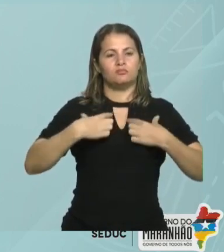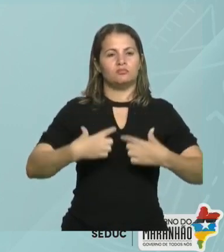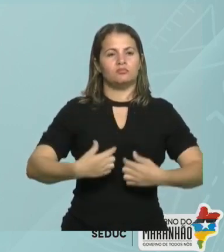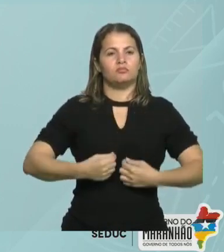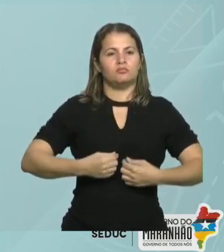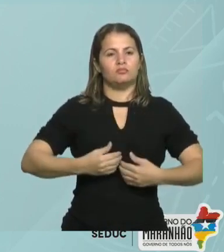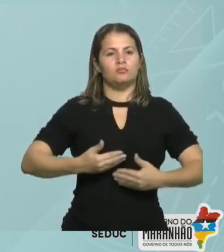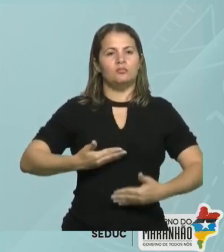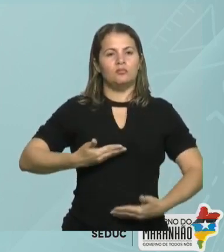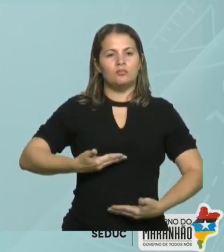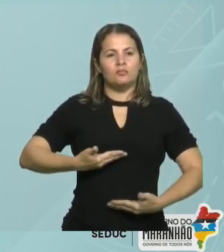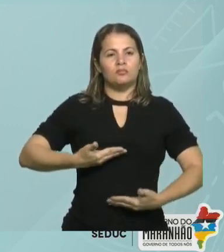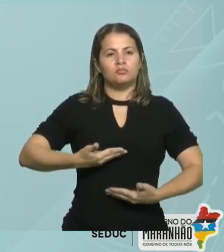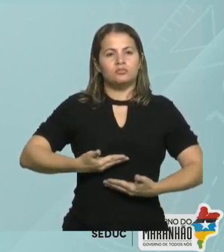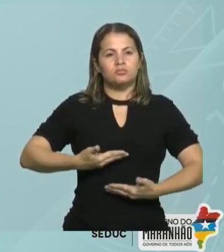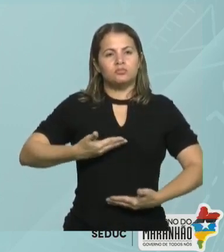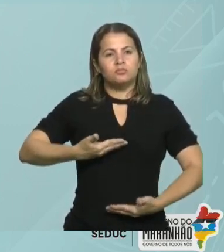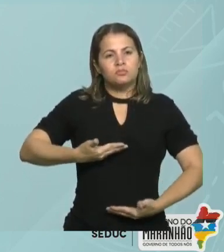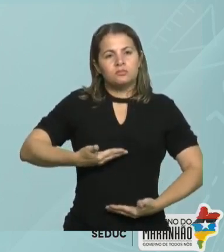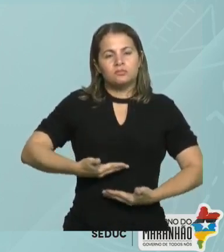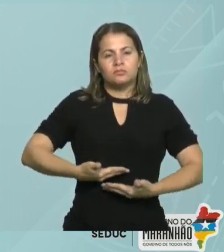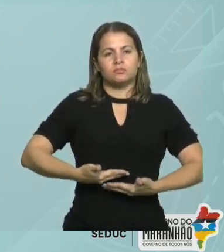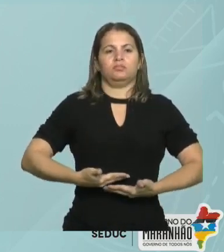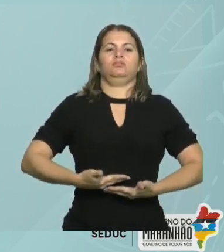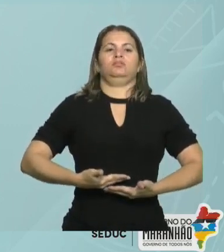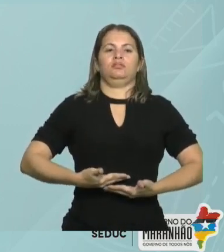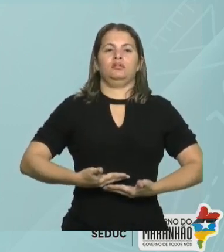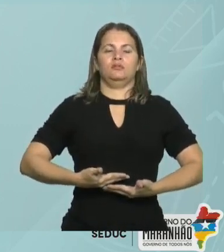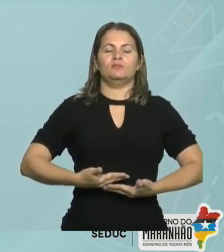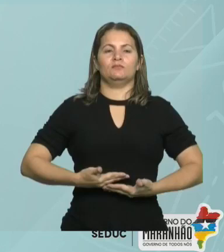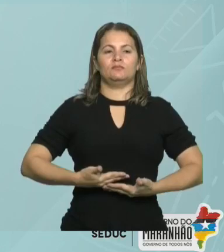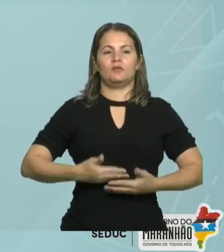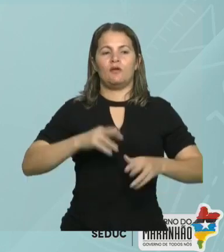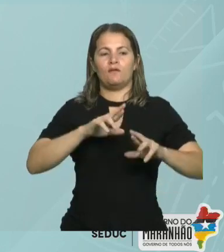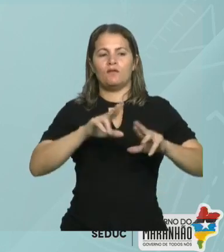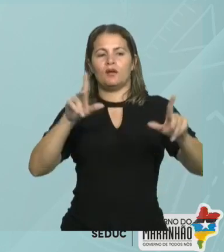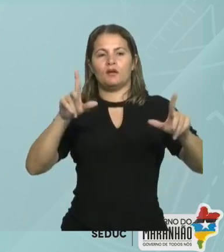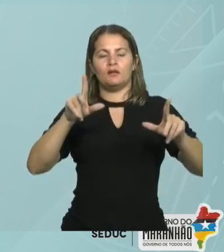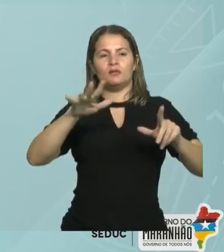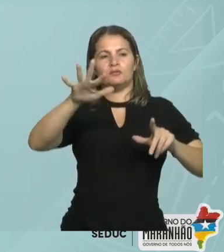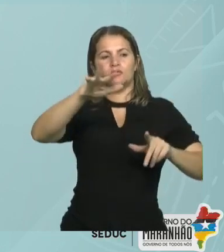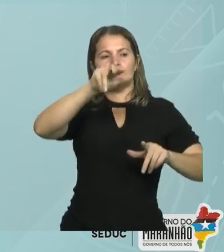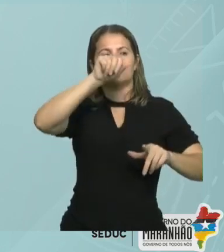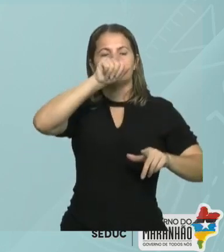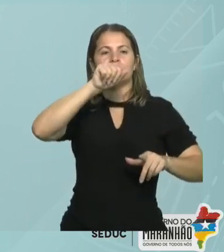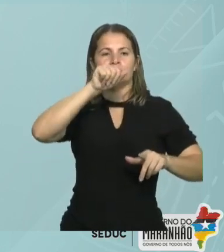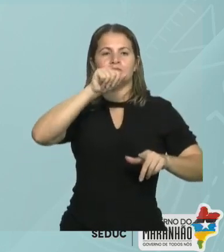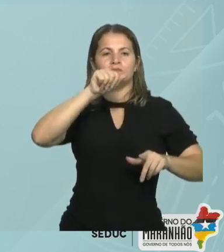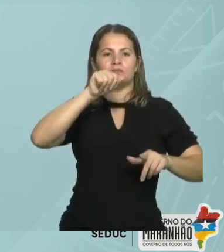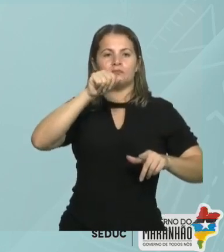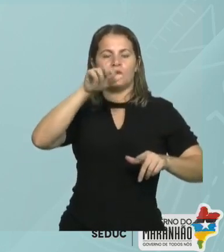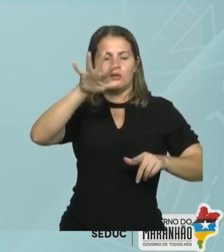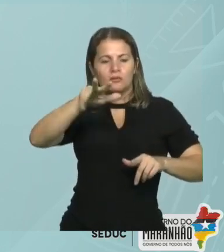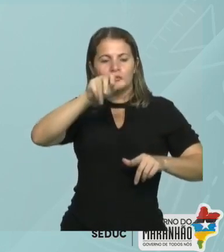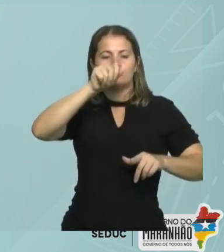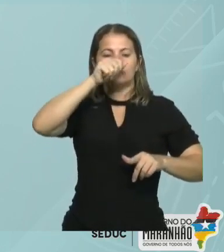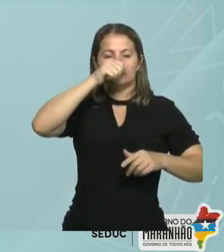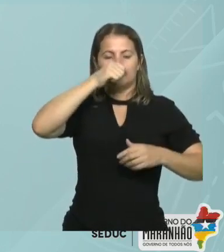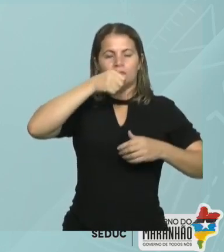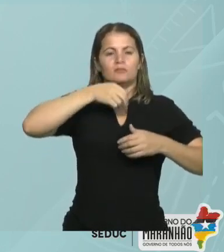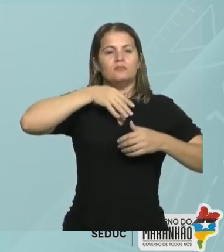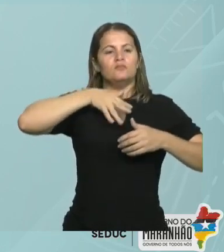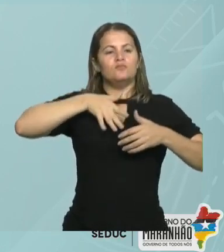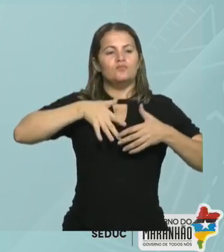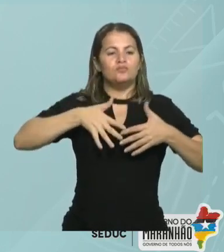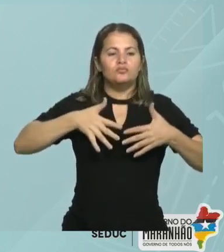e se torna menor que a pressão do ar atmosférico, o ar penetra nos pulmões, verdadeiro.